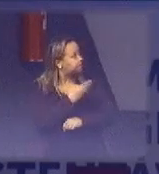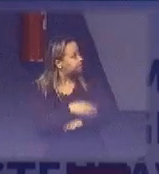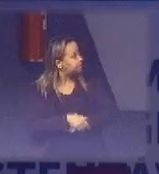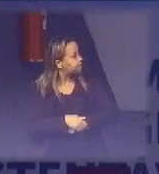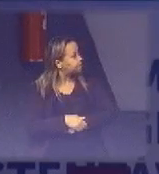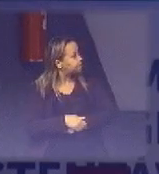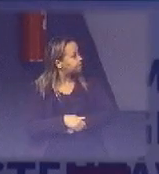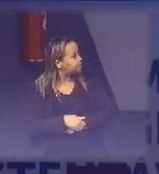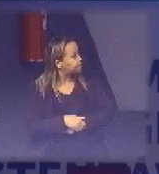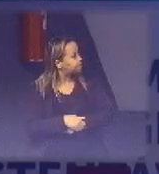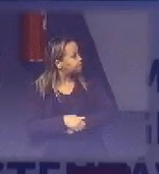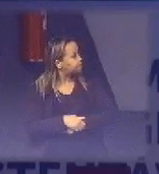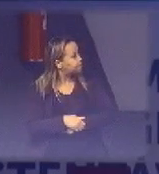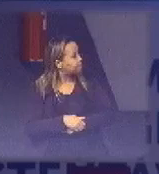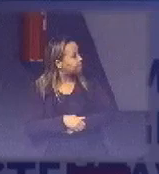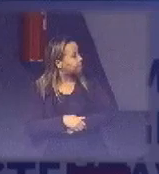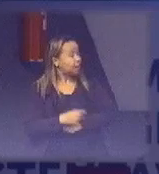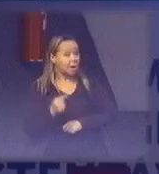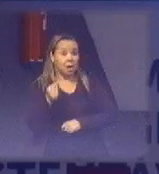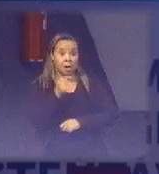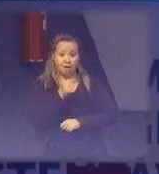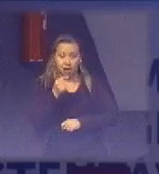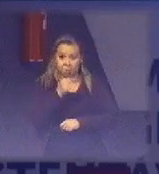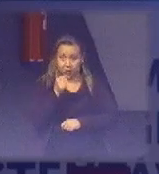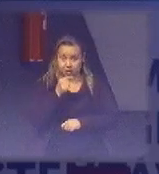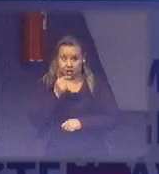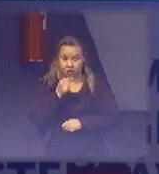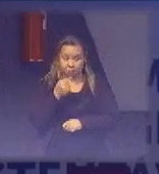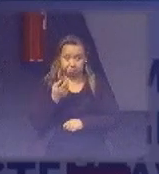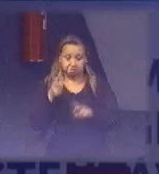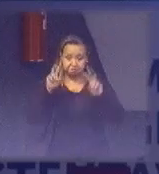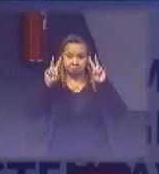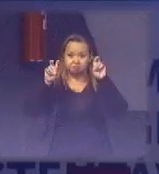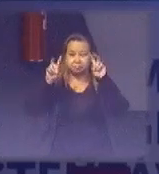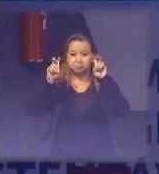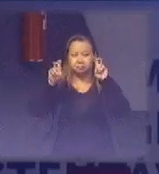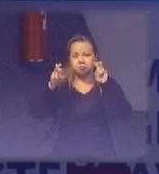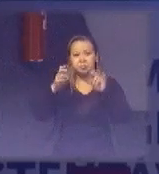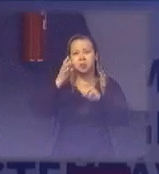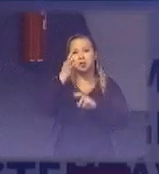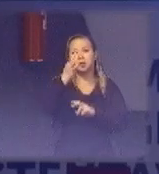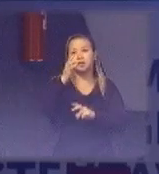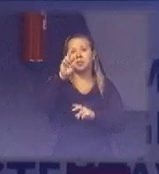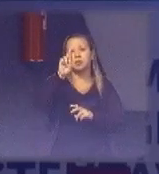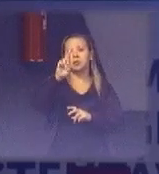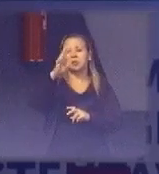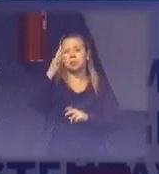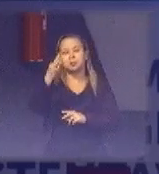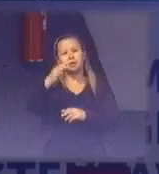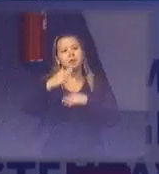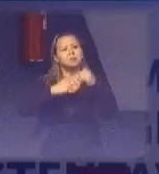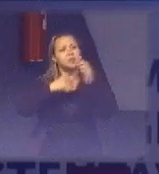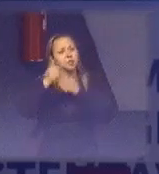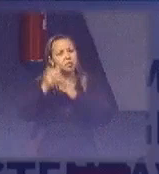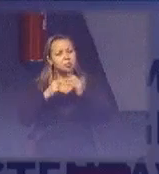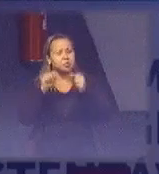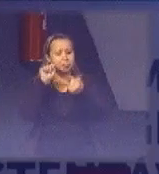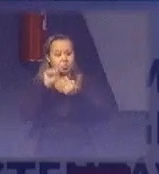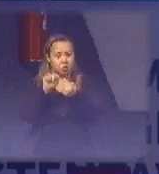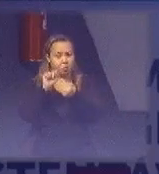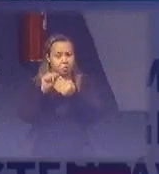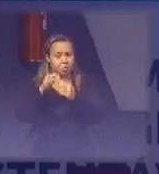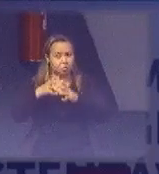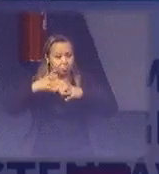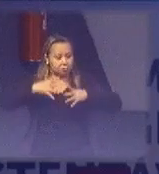Bom, nesse sentido, o tribunal, TRT, ele está agindo com o objetivo de ampliar a rede de